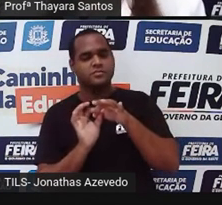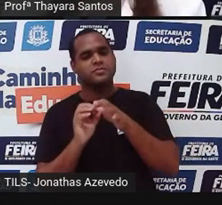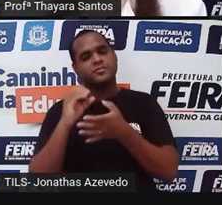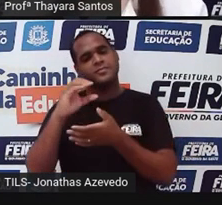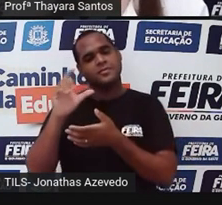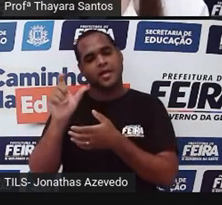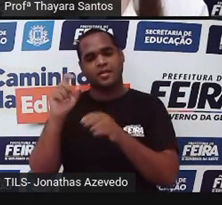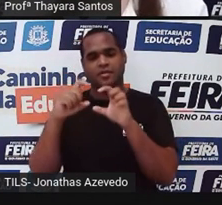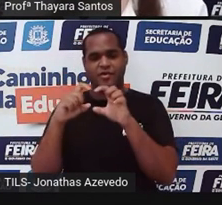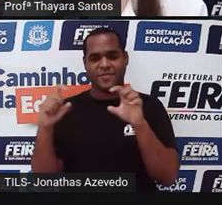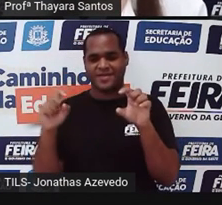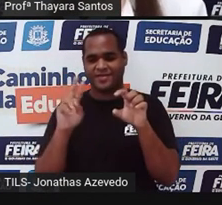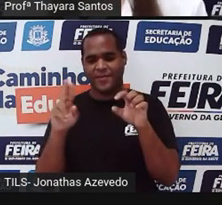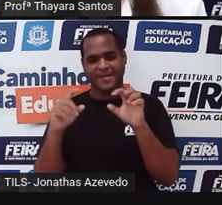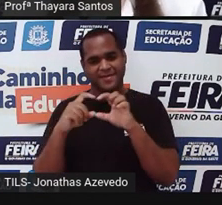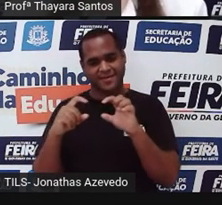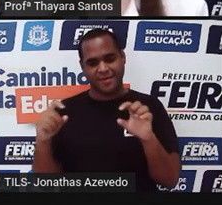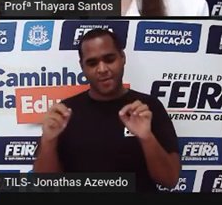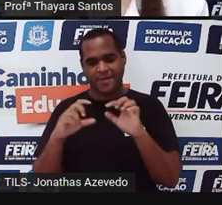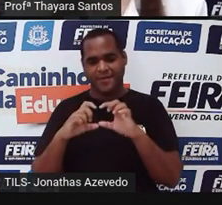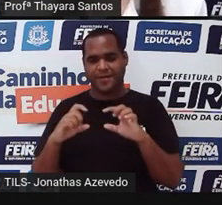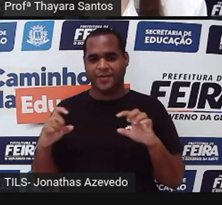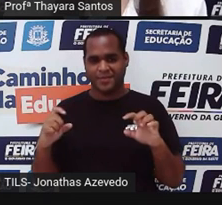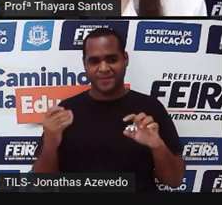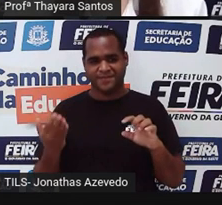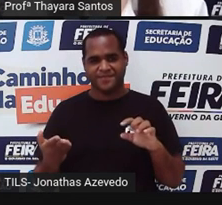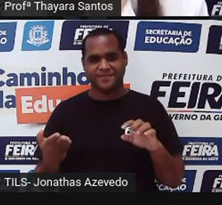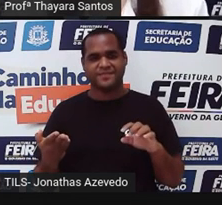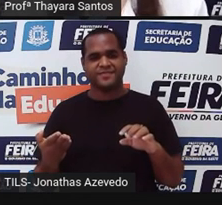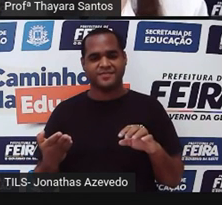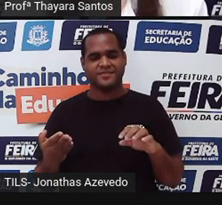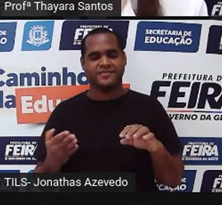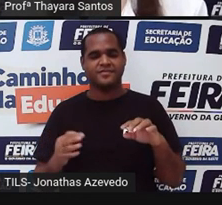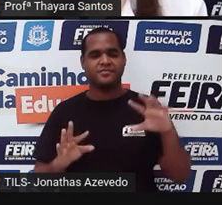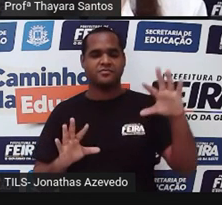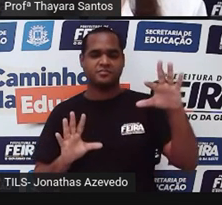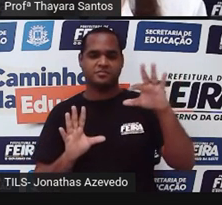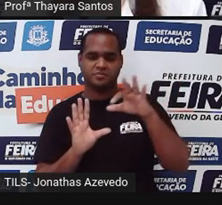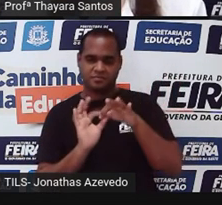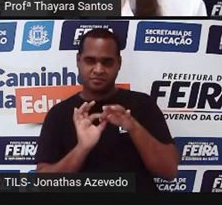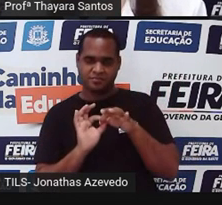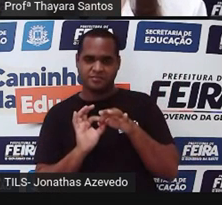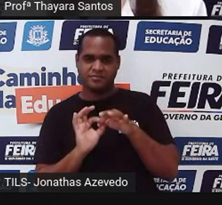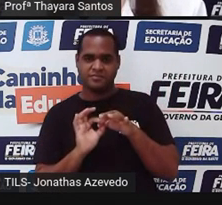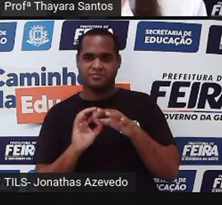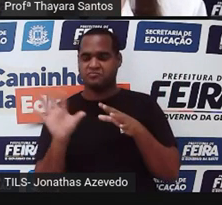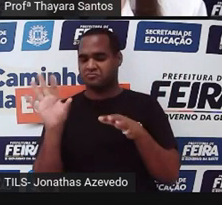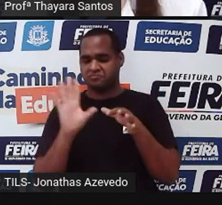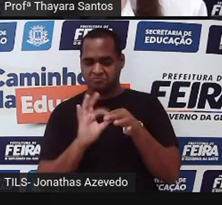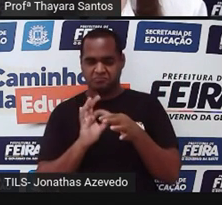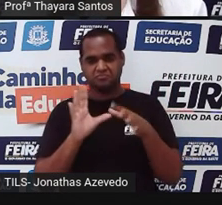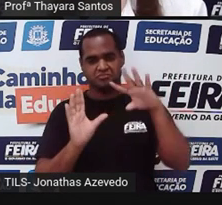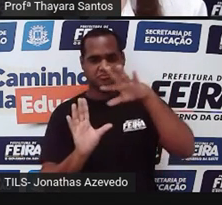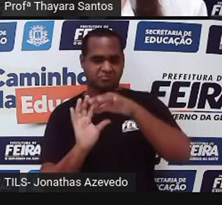se essa doença é multifatorial, cromossômica ou monogênica. Eu vou colocar aqui aleatoriamente.